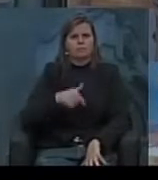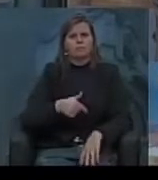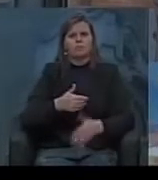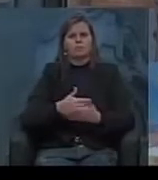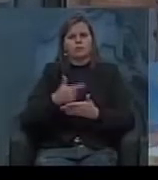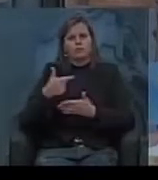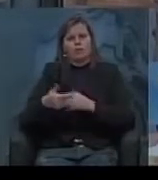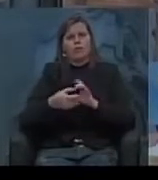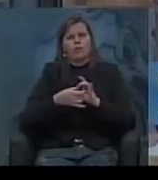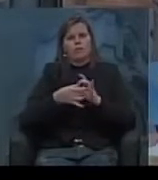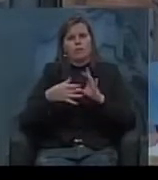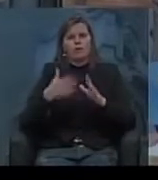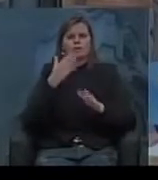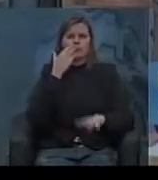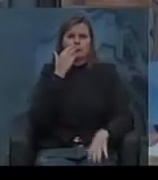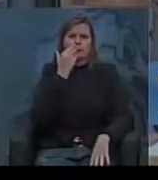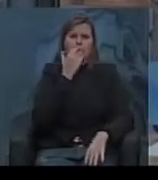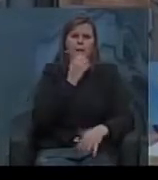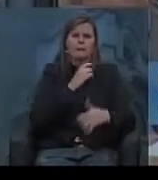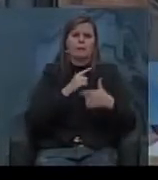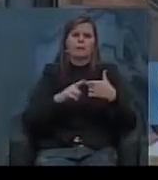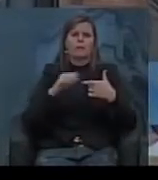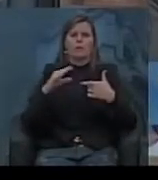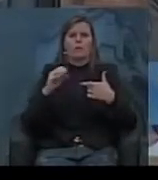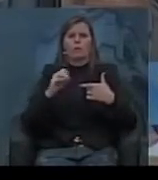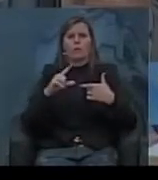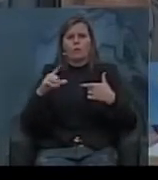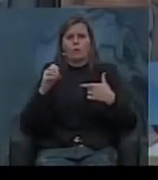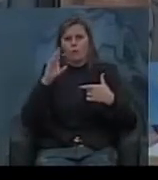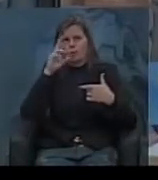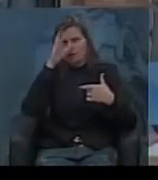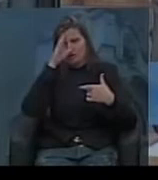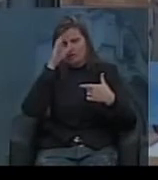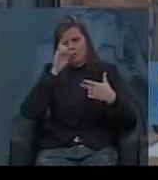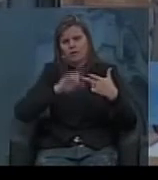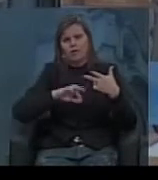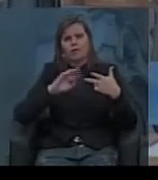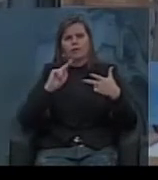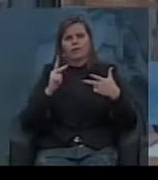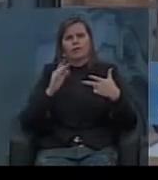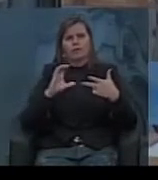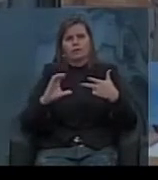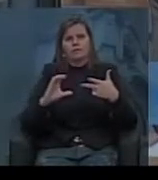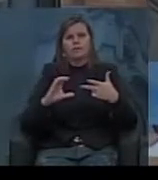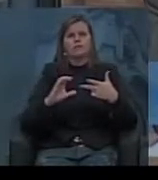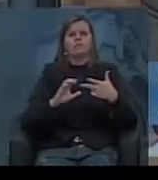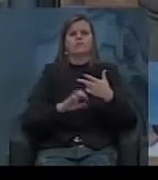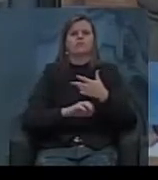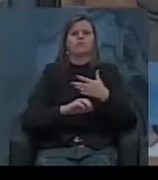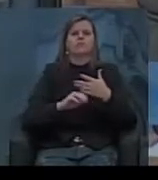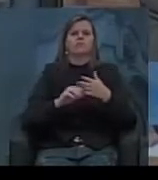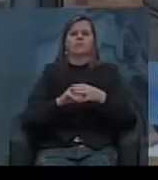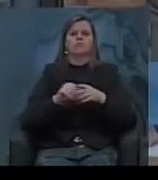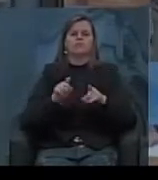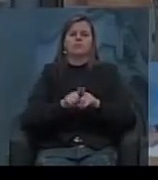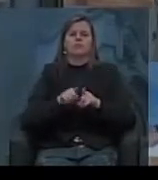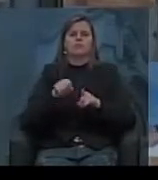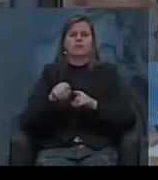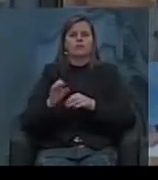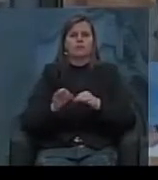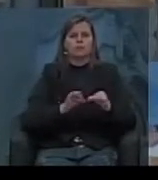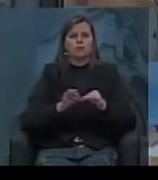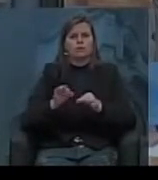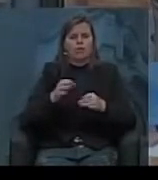redemocratização, governo Sarney, governo Collor, governo Fernando Henrique. E, na minha modesta opinião, de certa forma, esse projeto